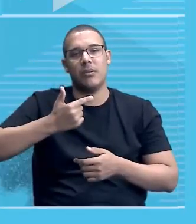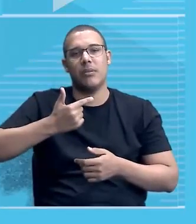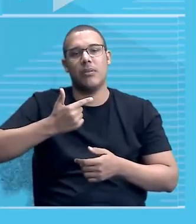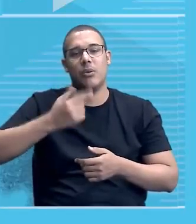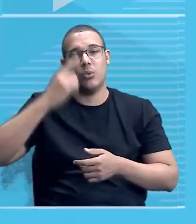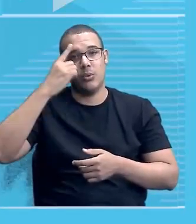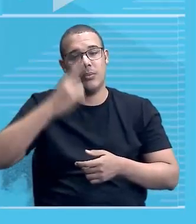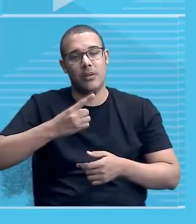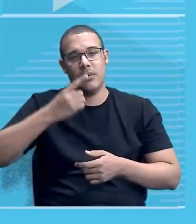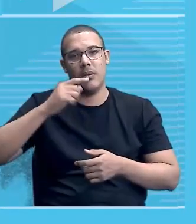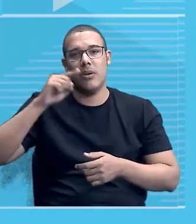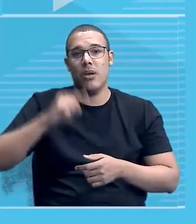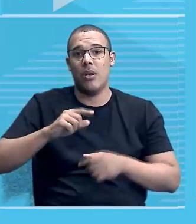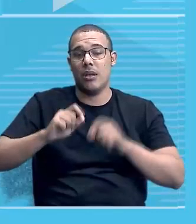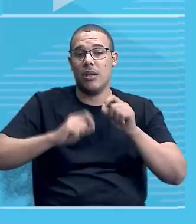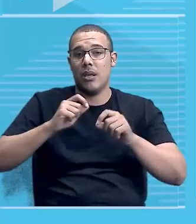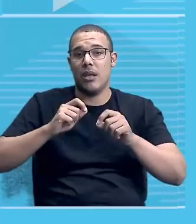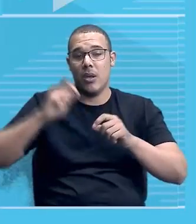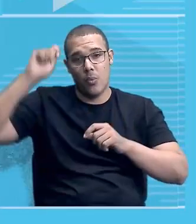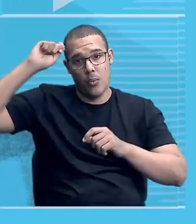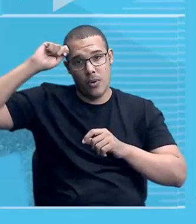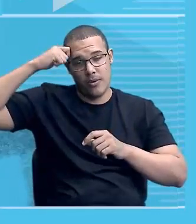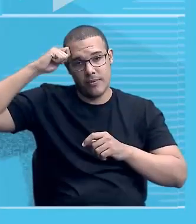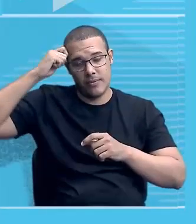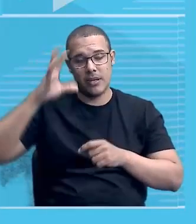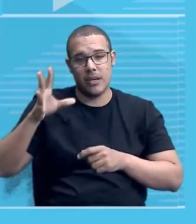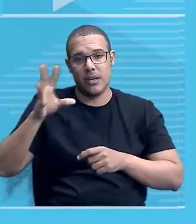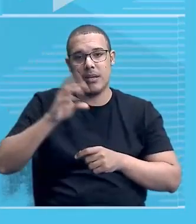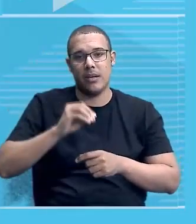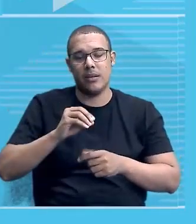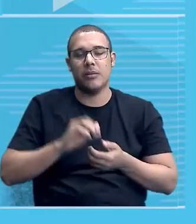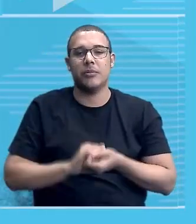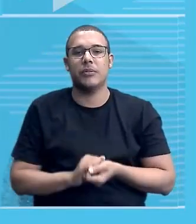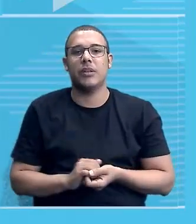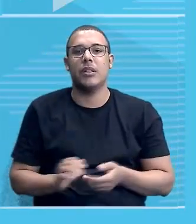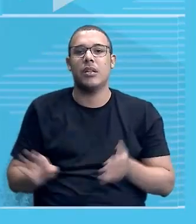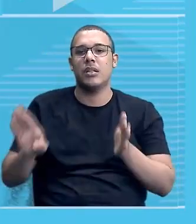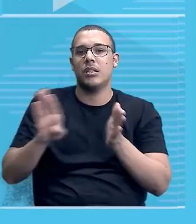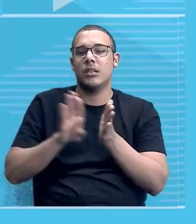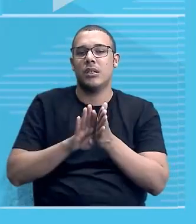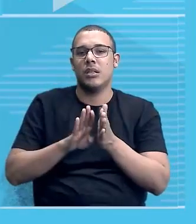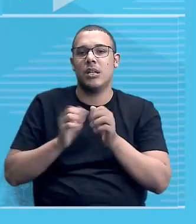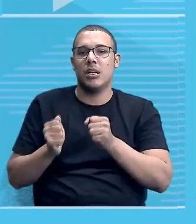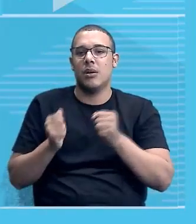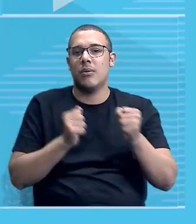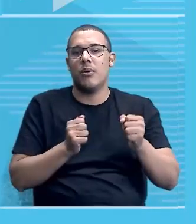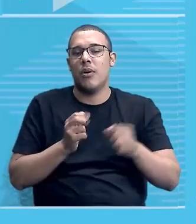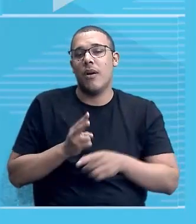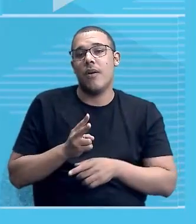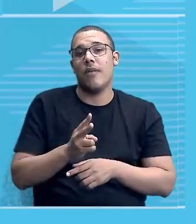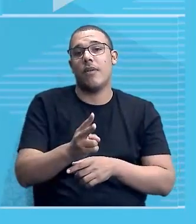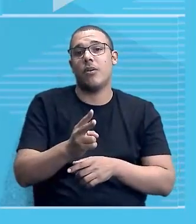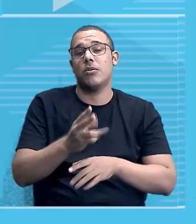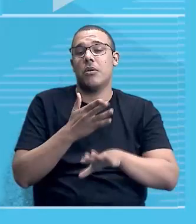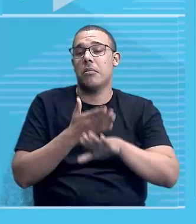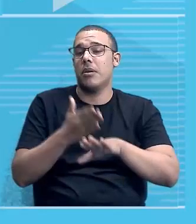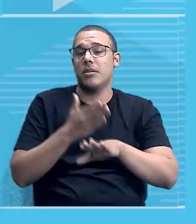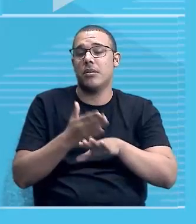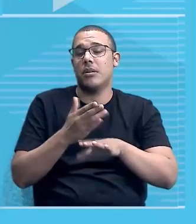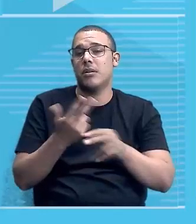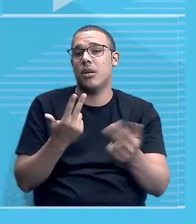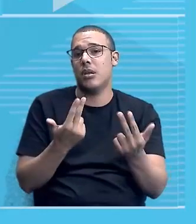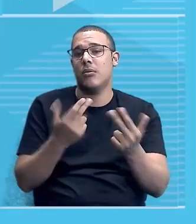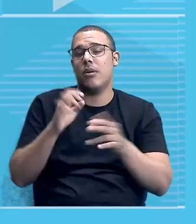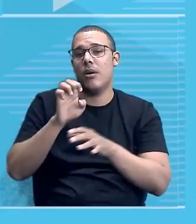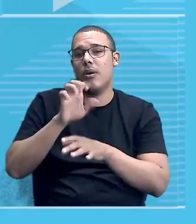dominador é um africano, né? Que chegou ao poder, e vai manter a mesma prática que os europeus tinham, cara.